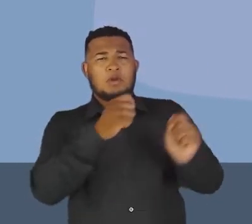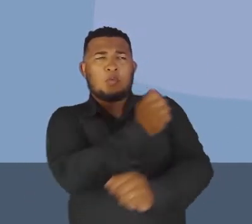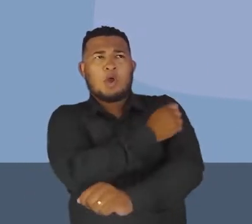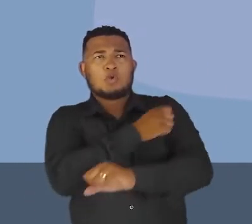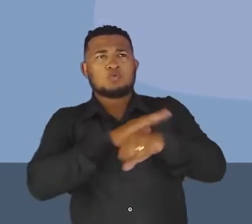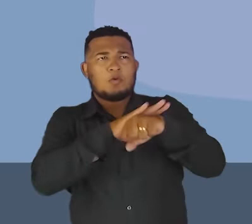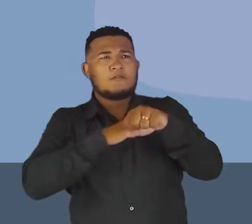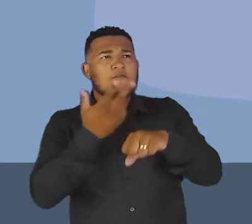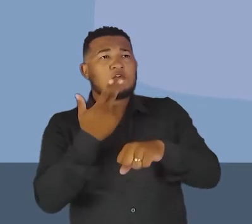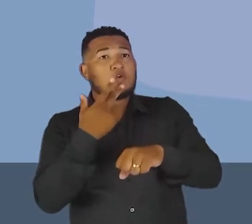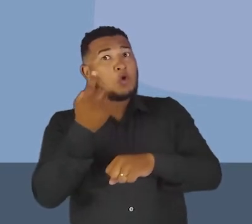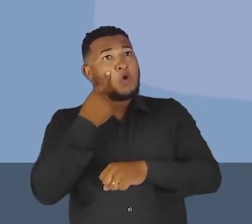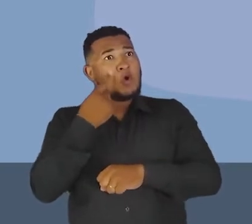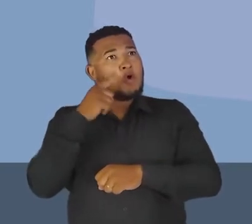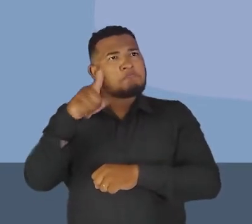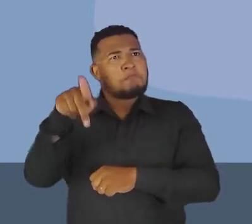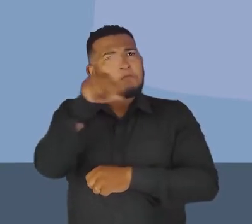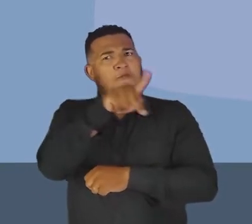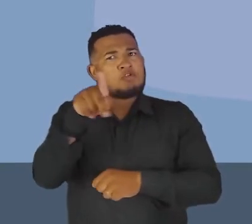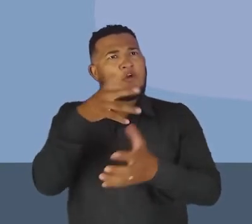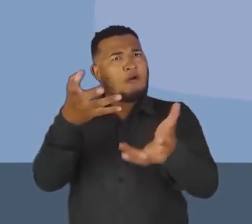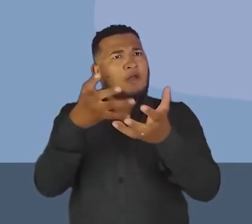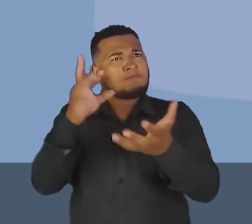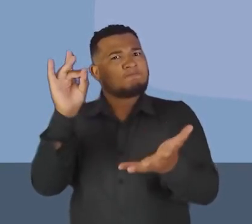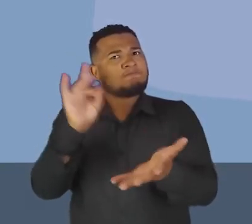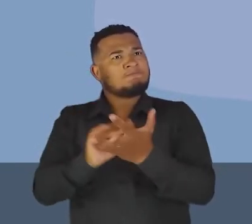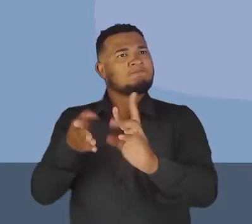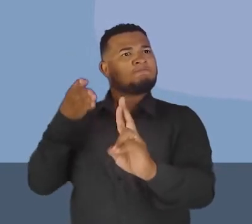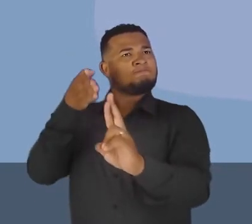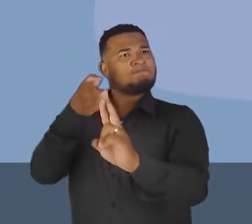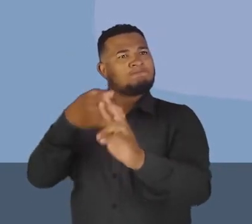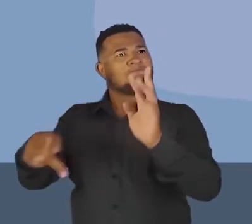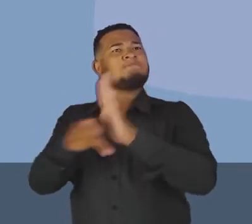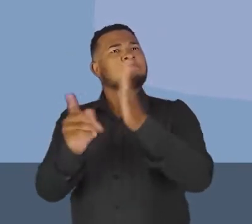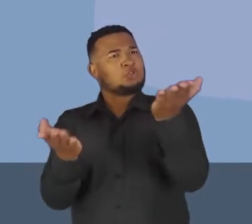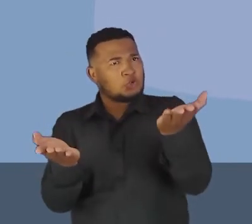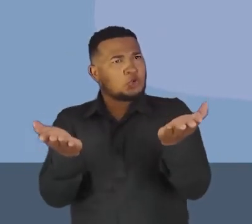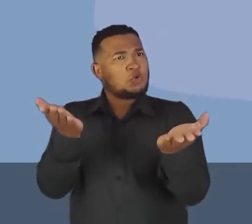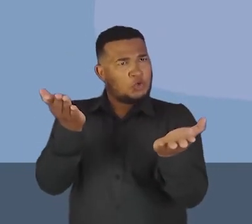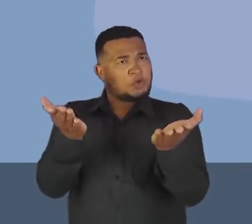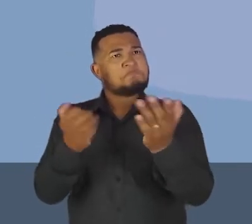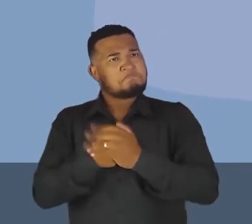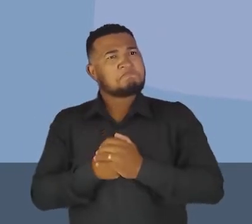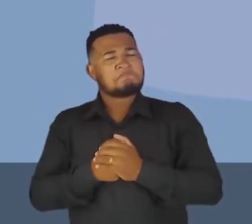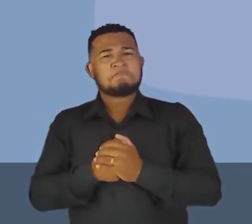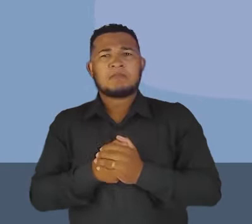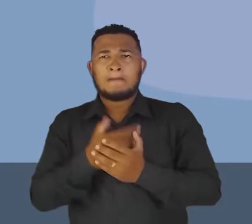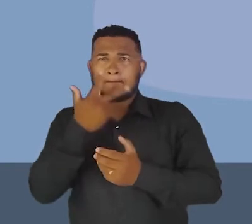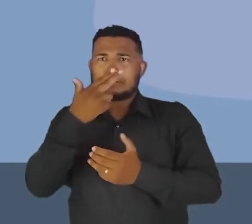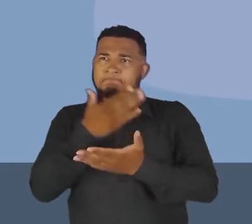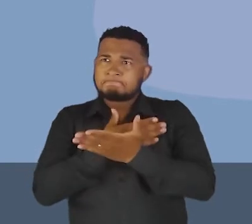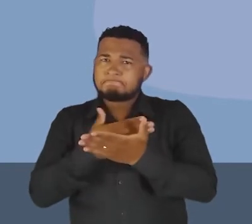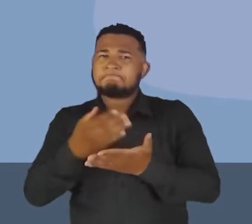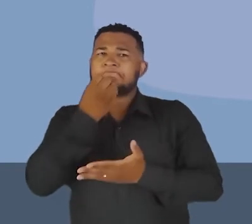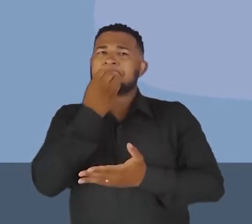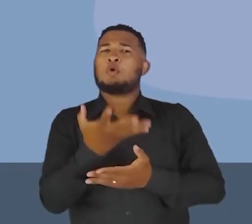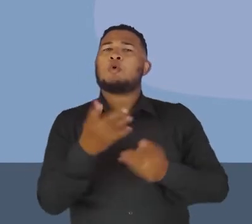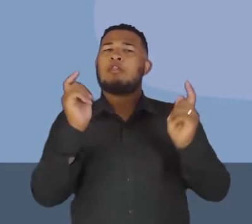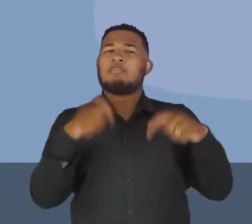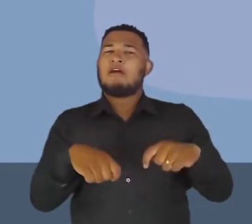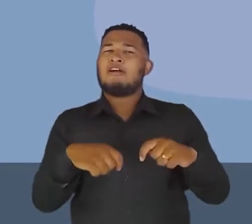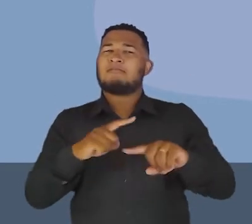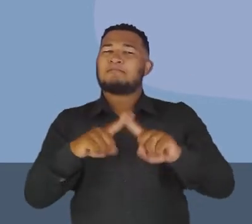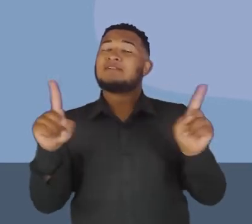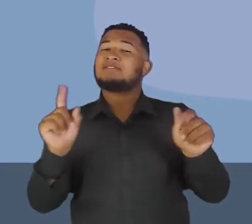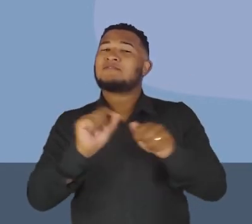olha, a nossa professora quer que a escola seja referência em sustentabilidade, né? Achamos um bom começo. O que eles fizeram aqui nessa